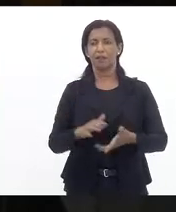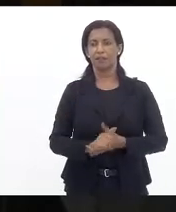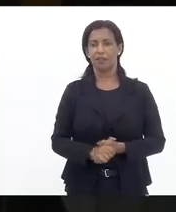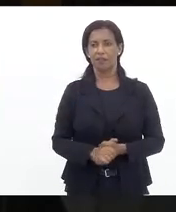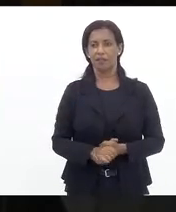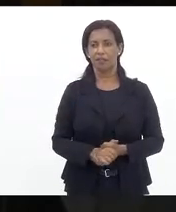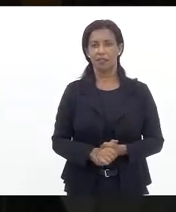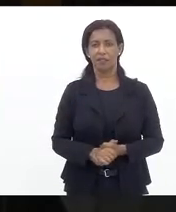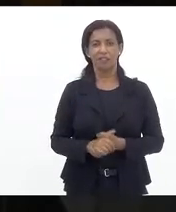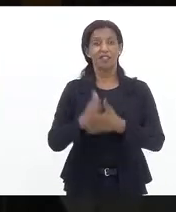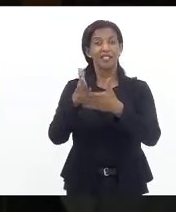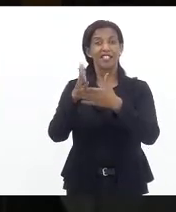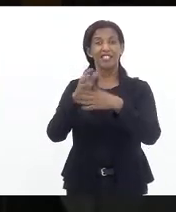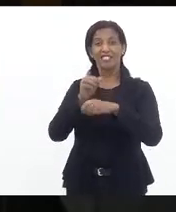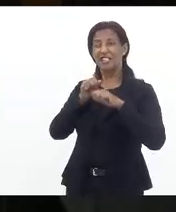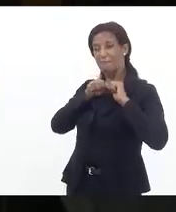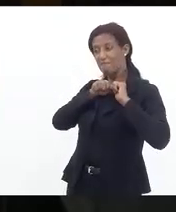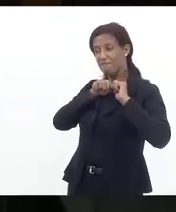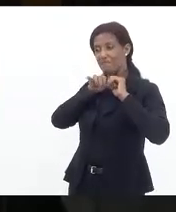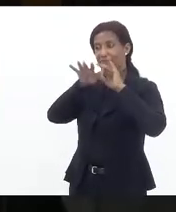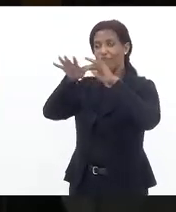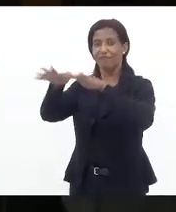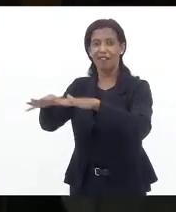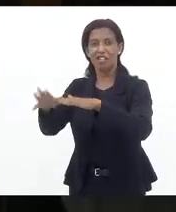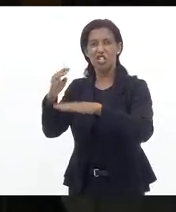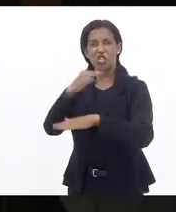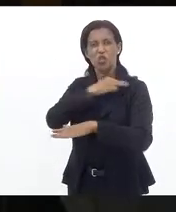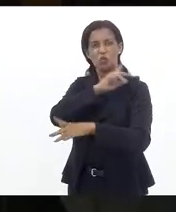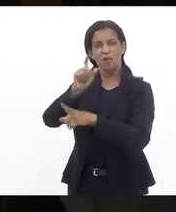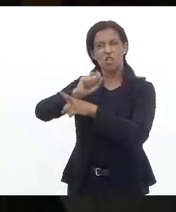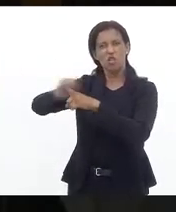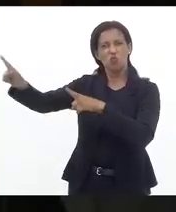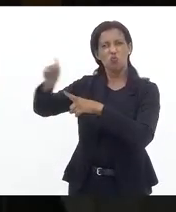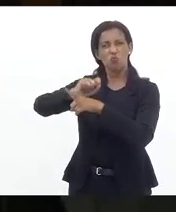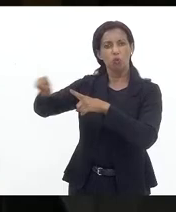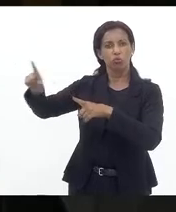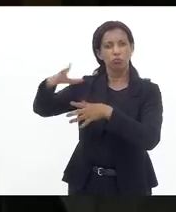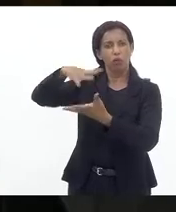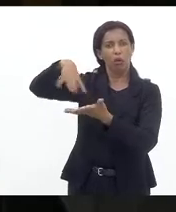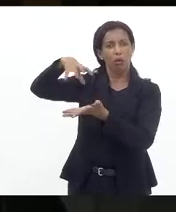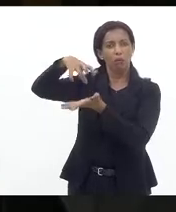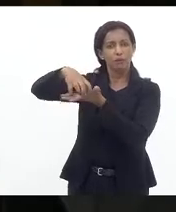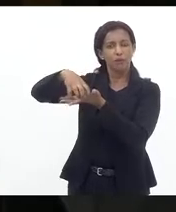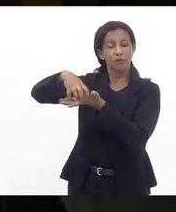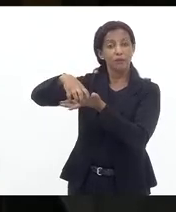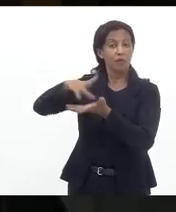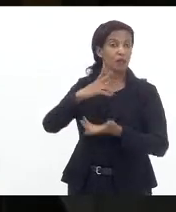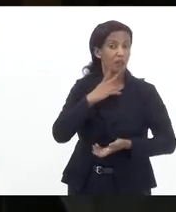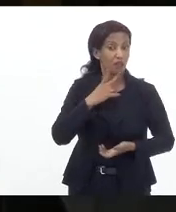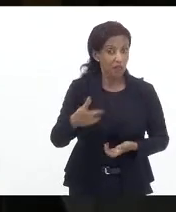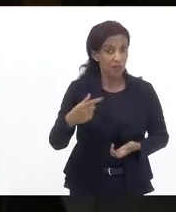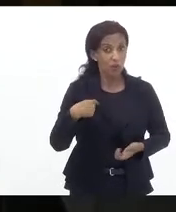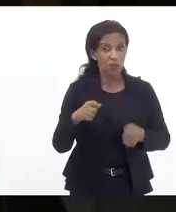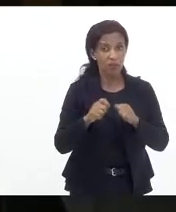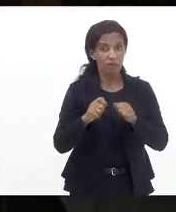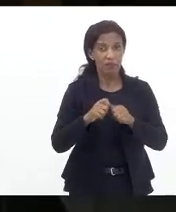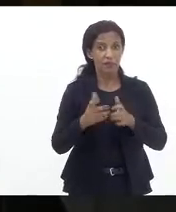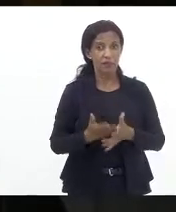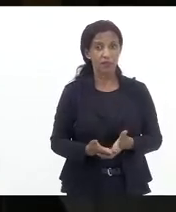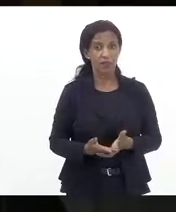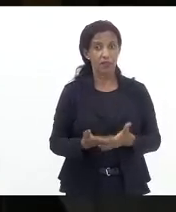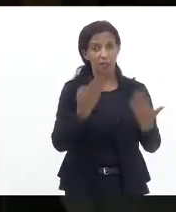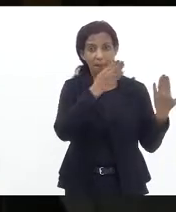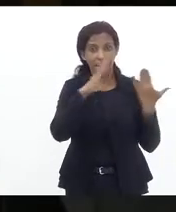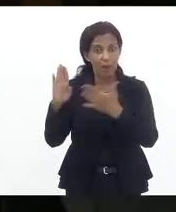ia ser invadido e os ministros iam ser expulsos de lá ele disse que ia fazer isso ele